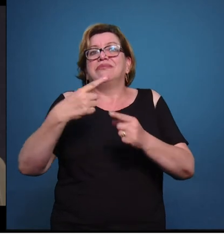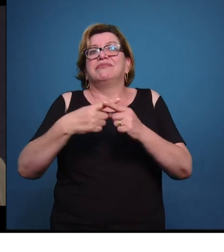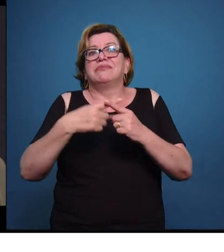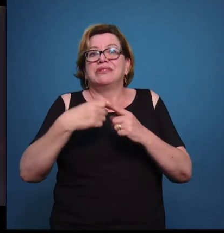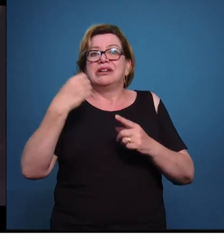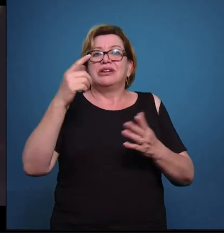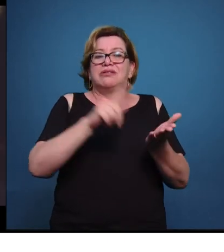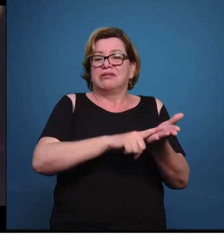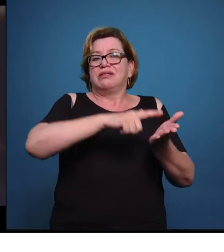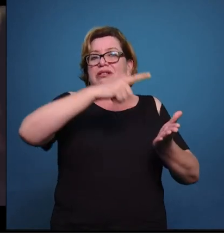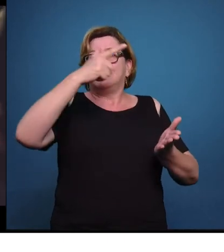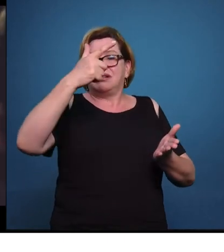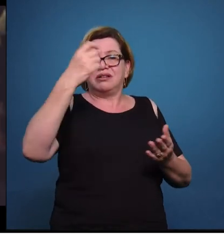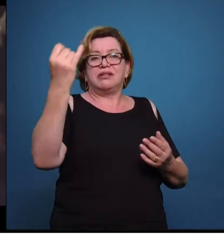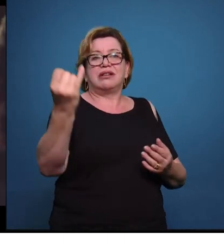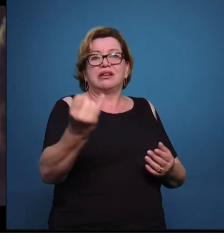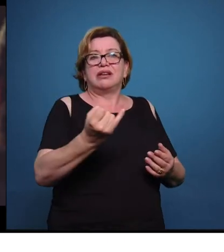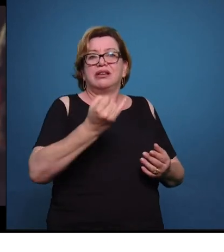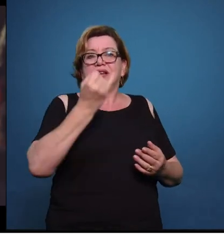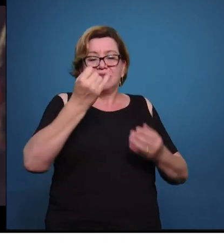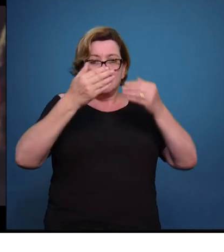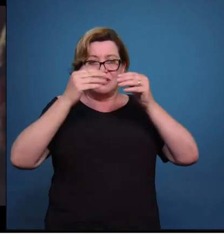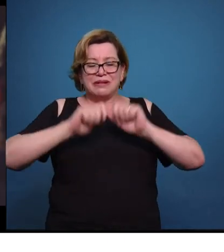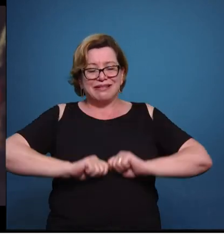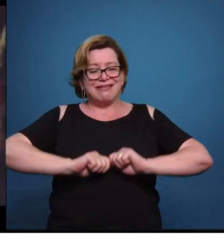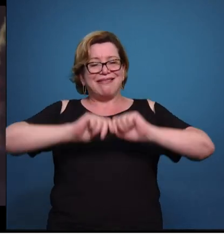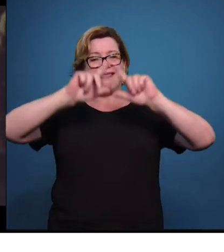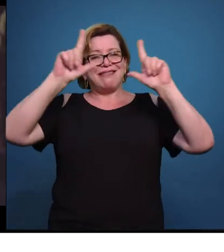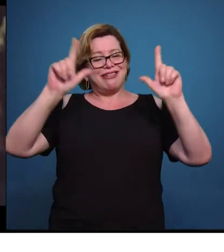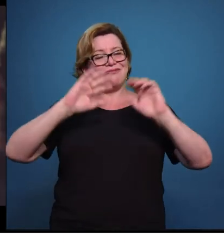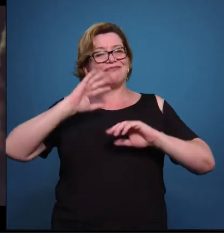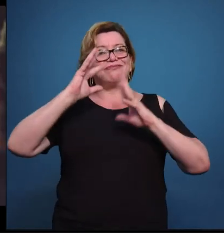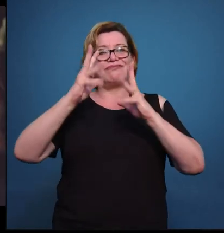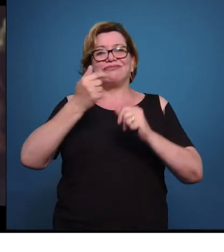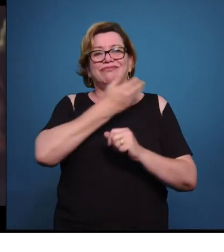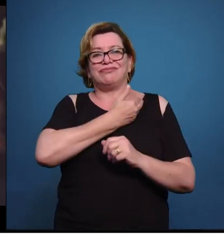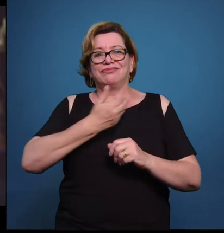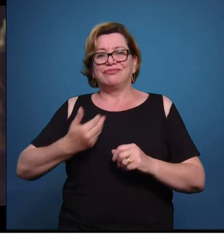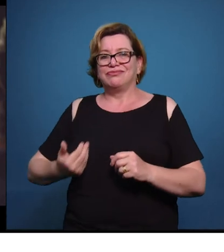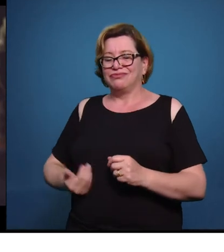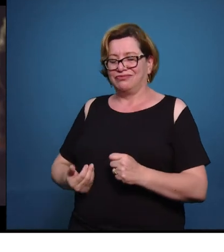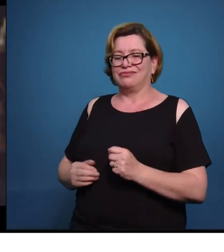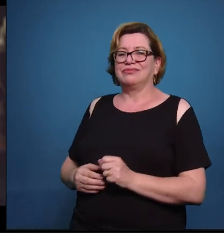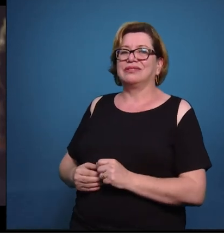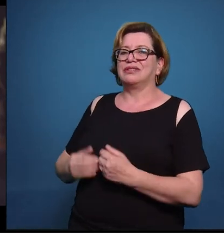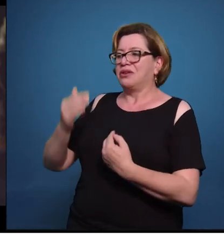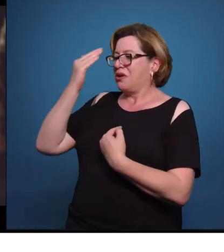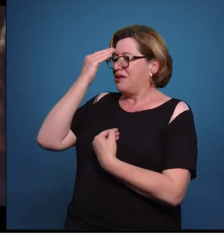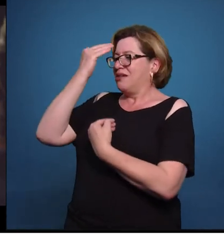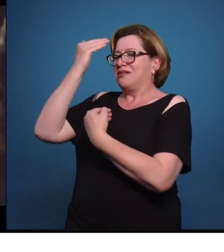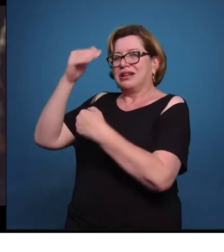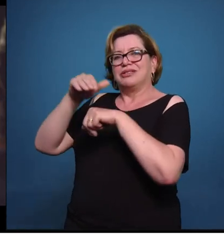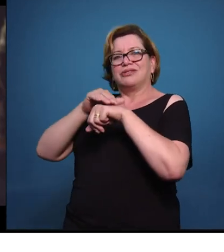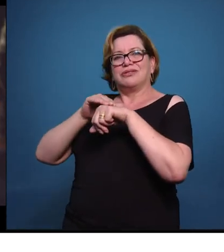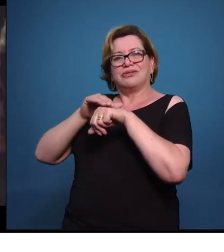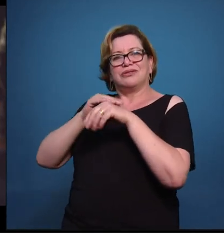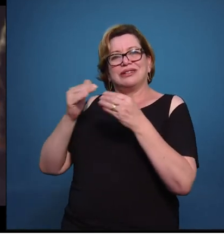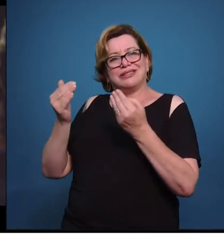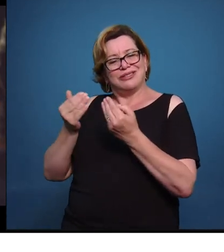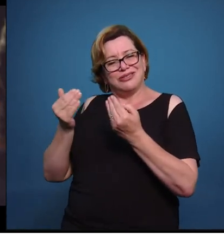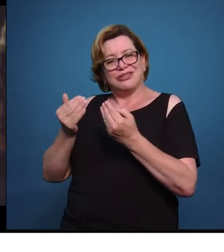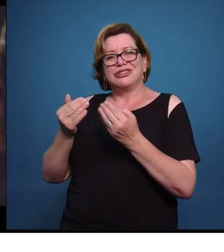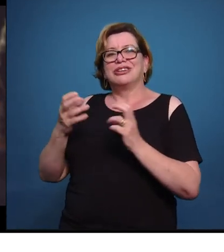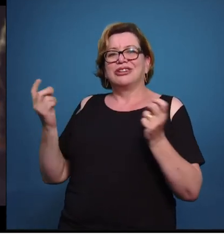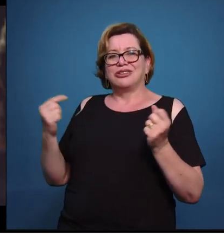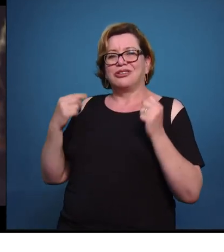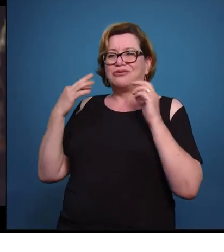de qualquer governo. Muito bom. Cláudio, muito obrigado pela presença, pela disponibilidade, pela conversa agradável. Nós temos um tempo limitado, mas espero